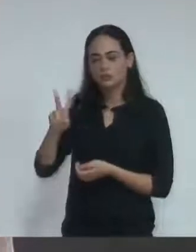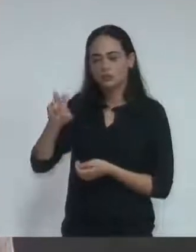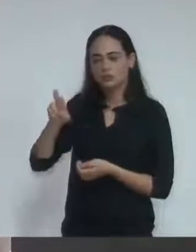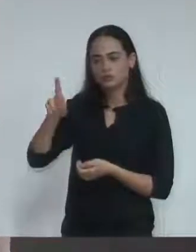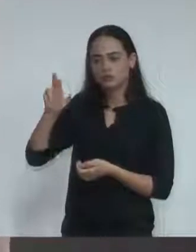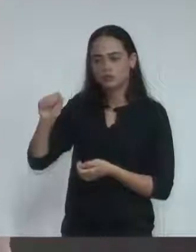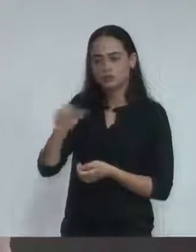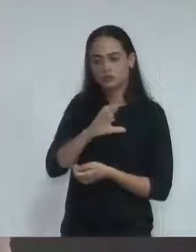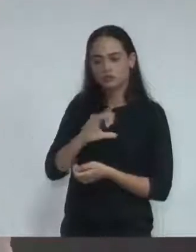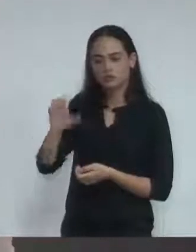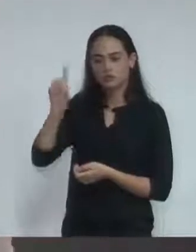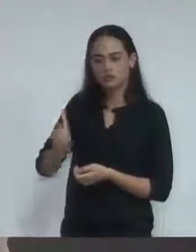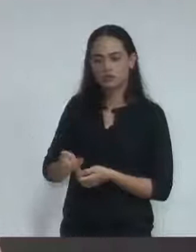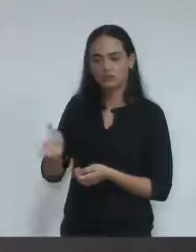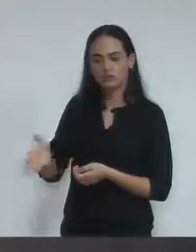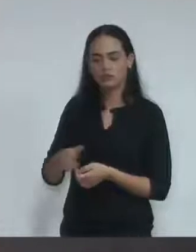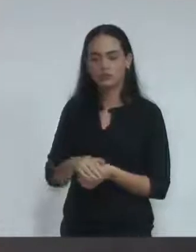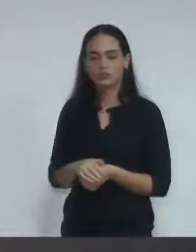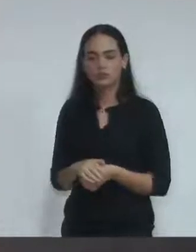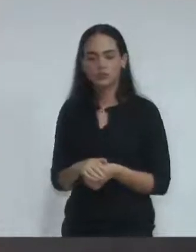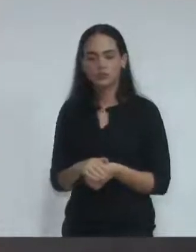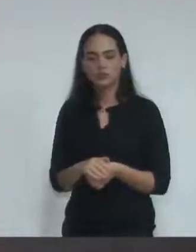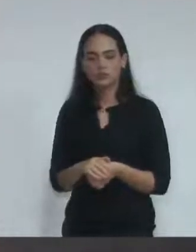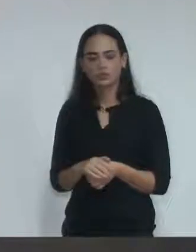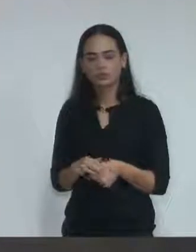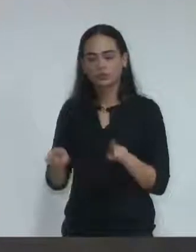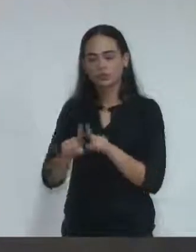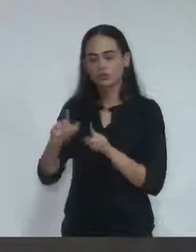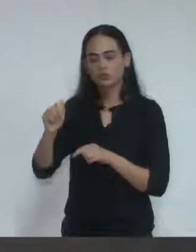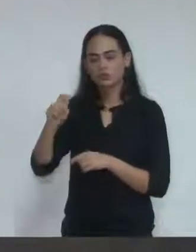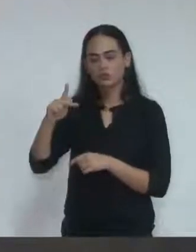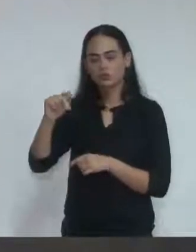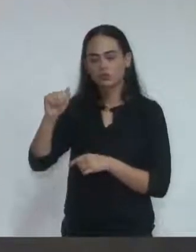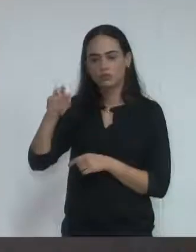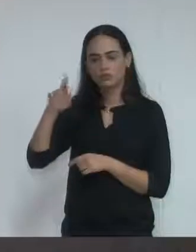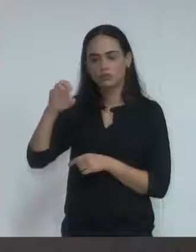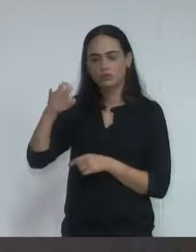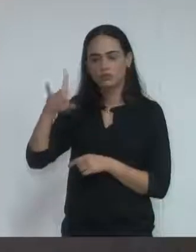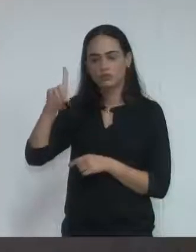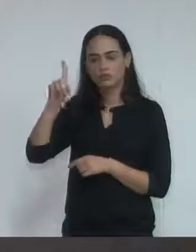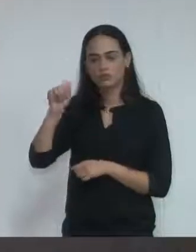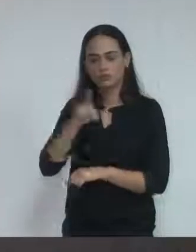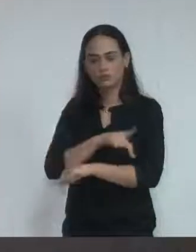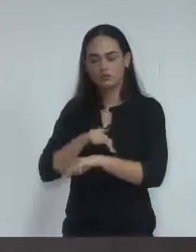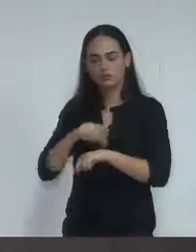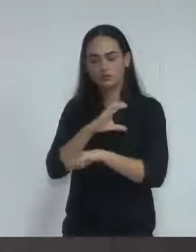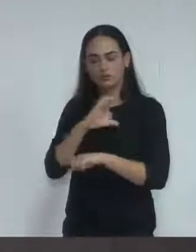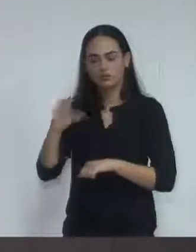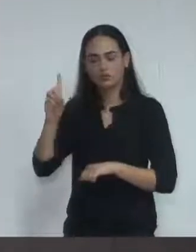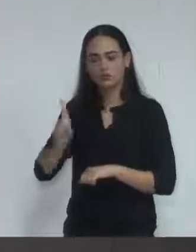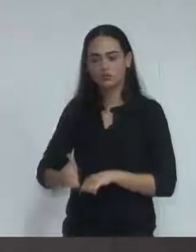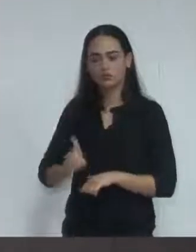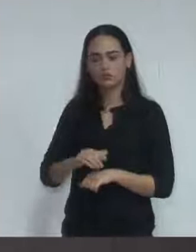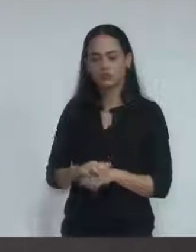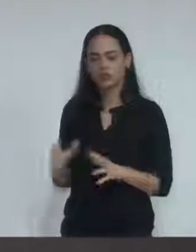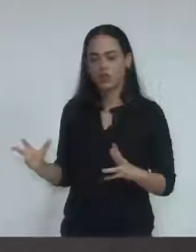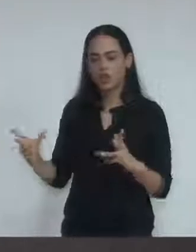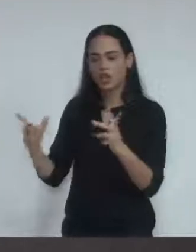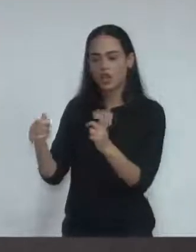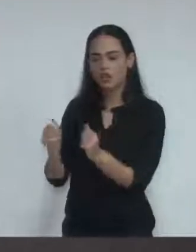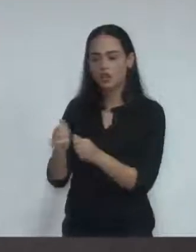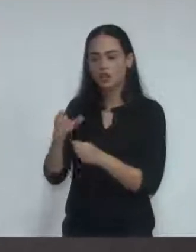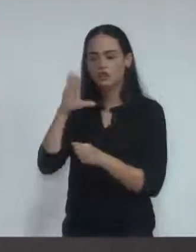Coordenadora-Geral, Senhora Aparecida Maria Galo Ferreira, Coordenadora Pedagógica, extensivo a todos os professores e profissionais, endereço Favela